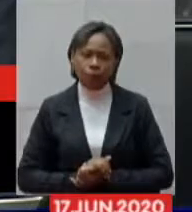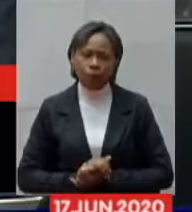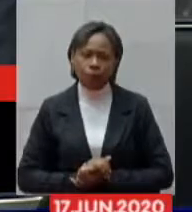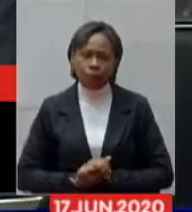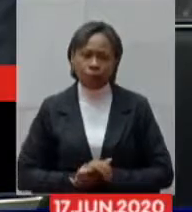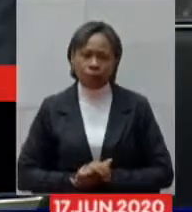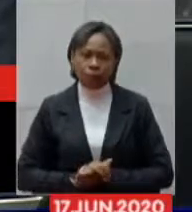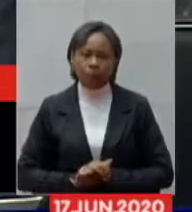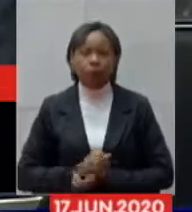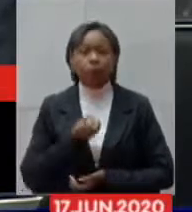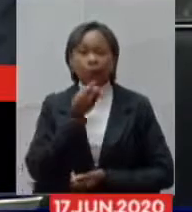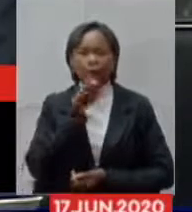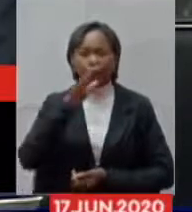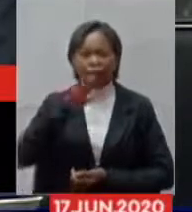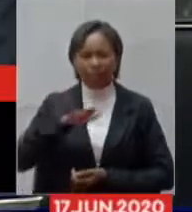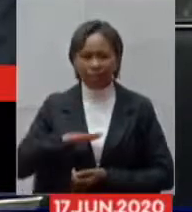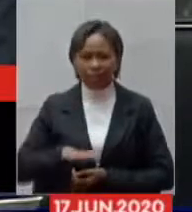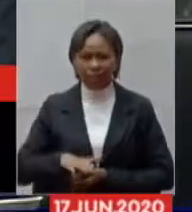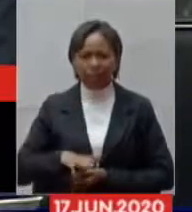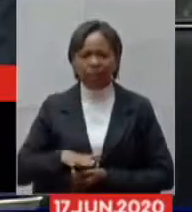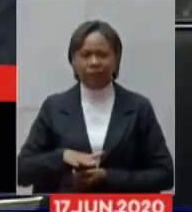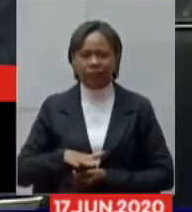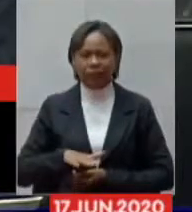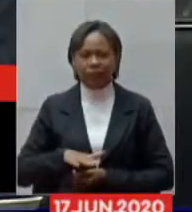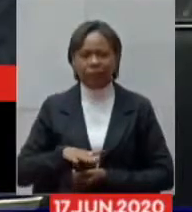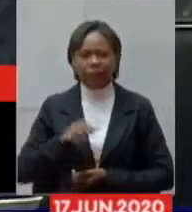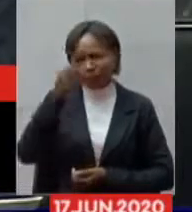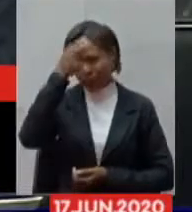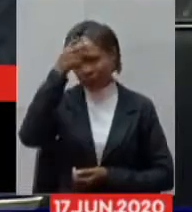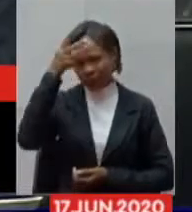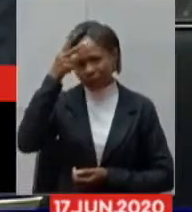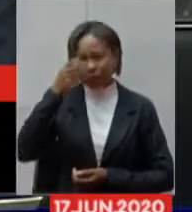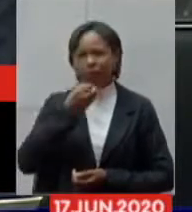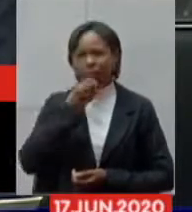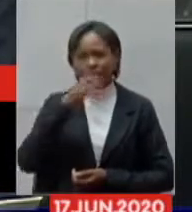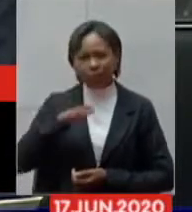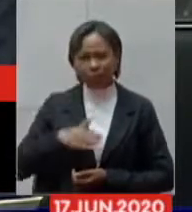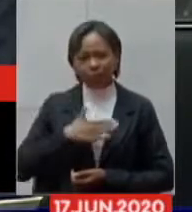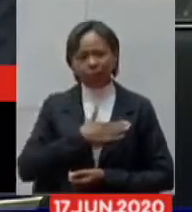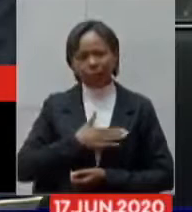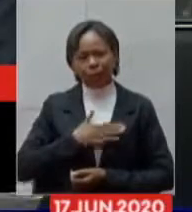boa tarde boa tarde prefeito prazer falar com o senhor